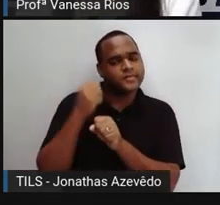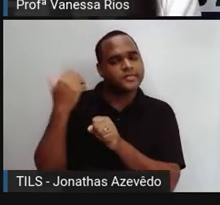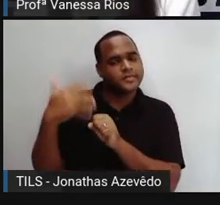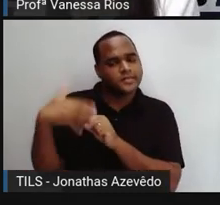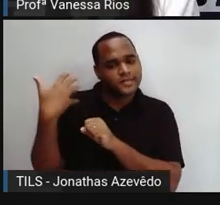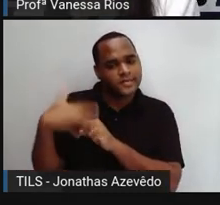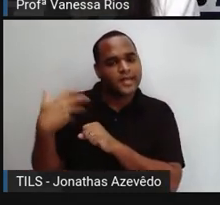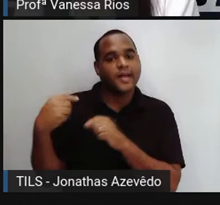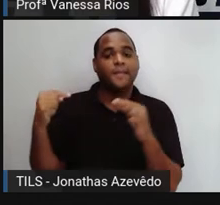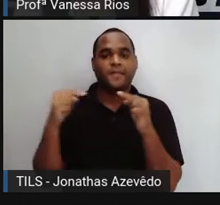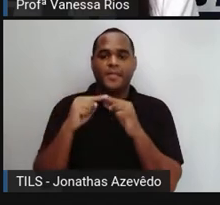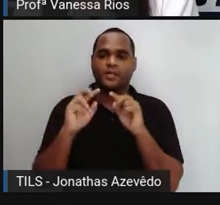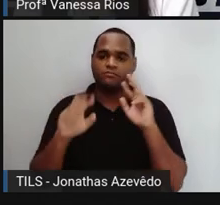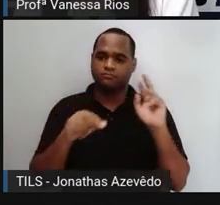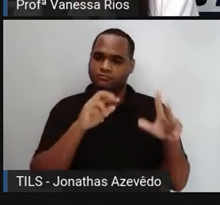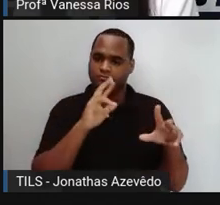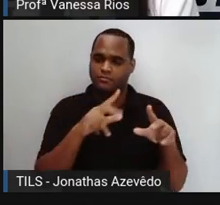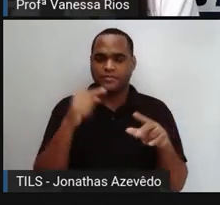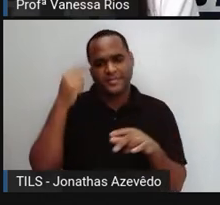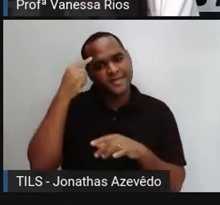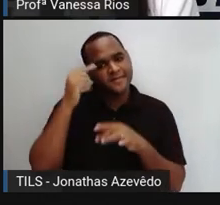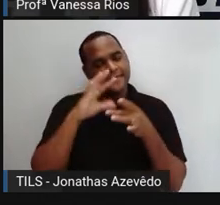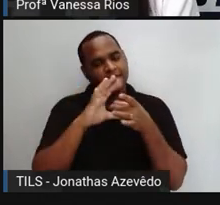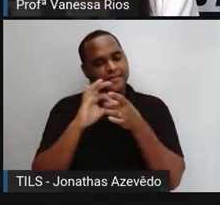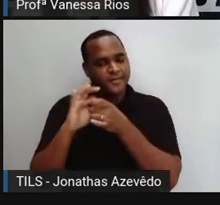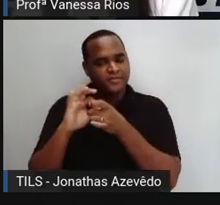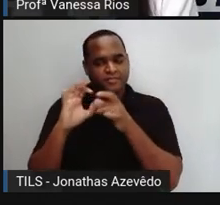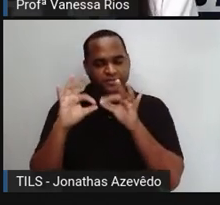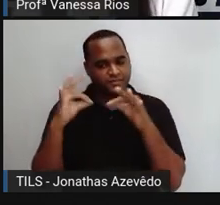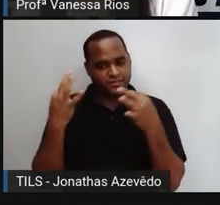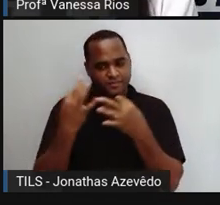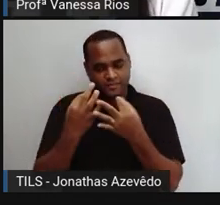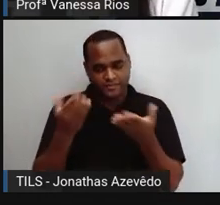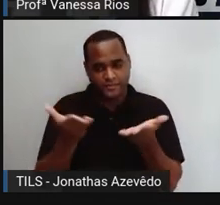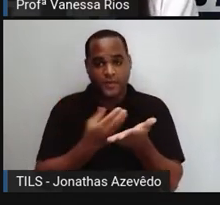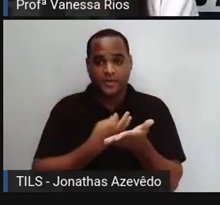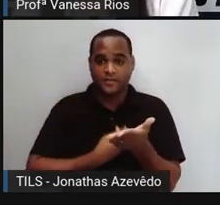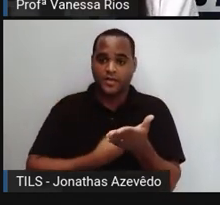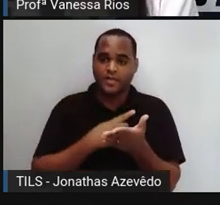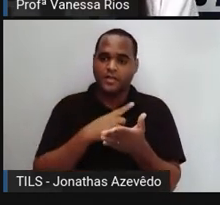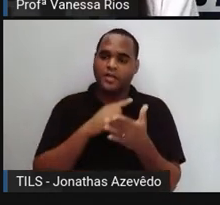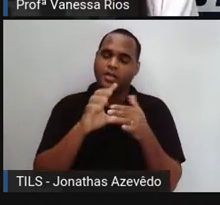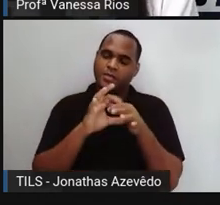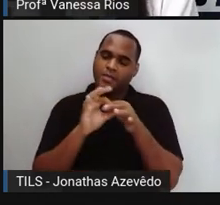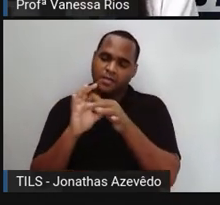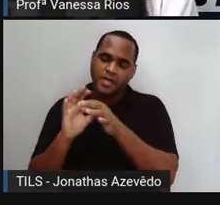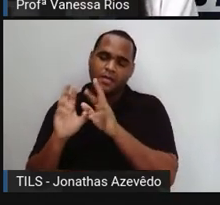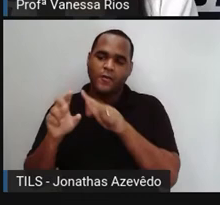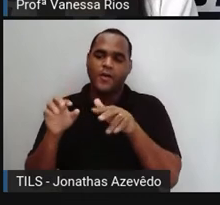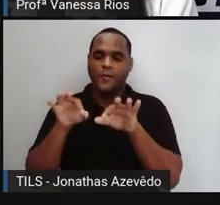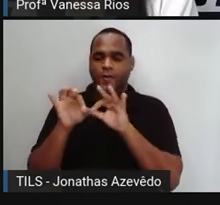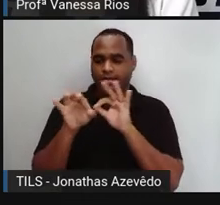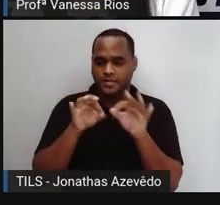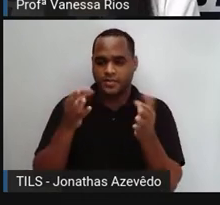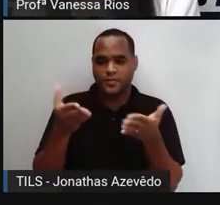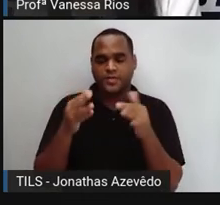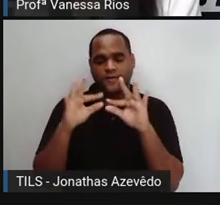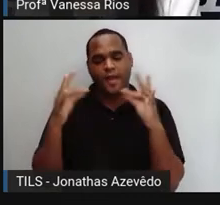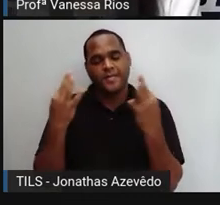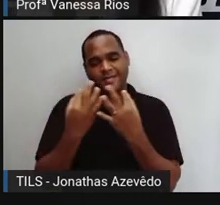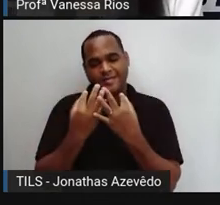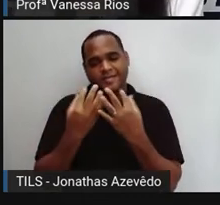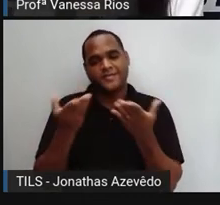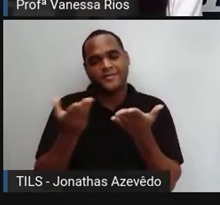diferente das relações familiares tidas hoje, né? Que organizam as famílias atualmente. E as